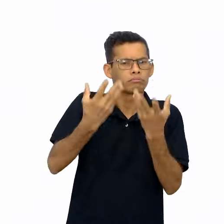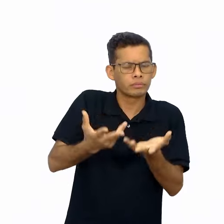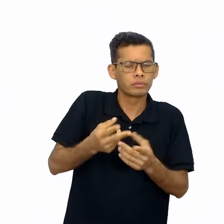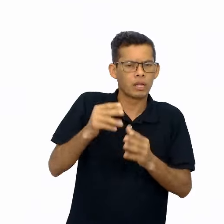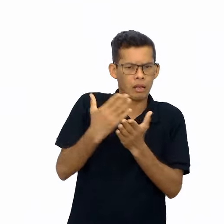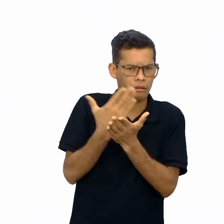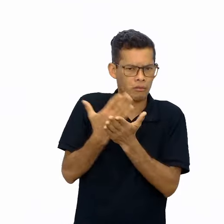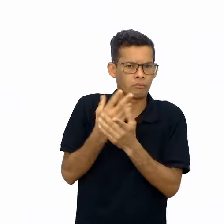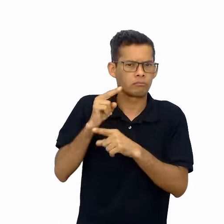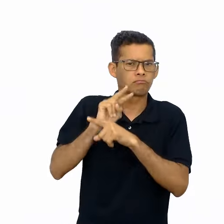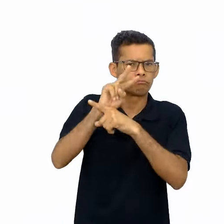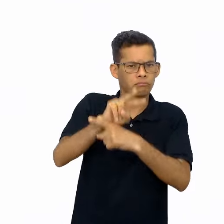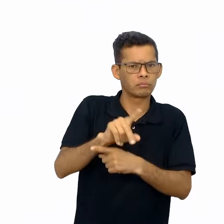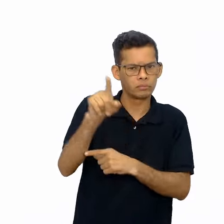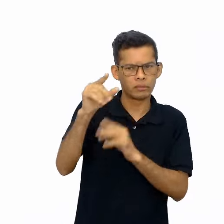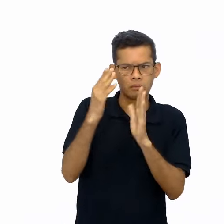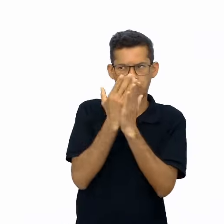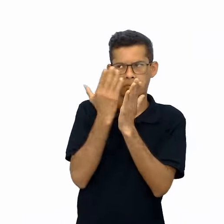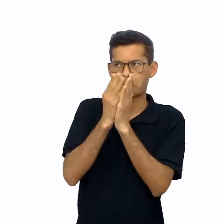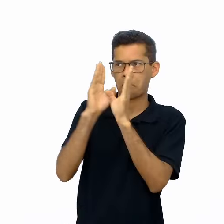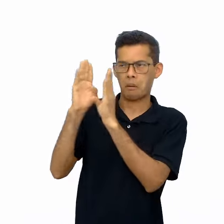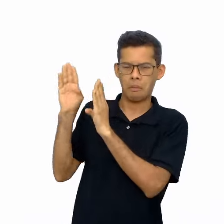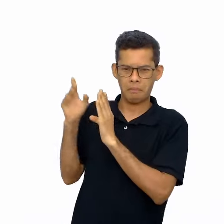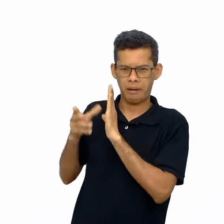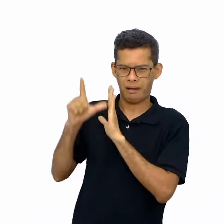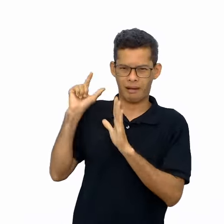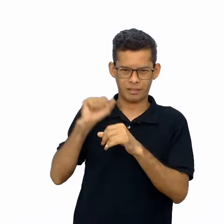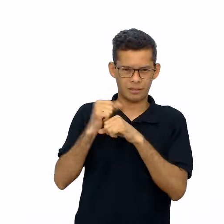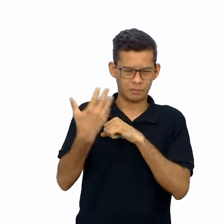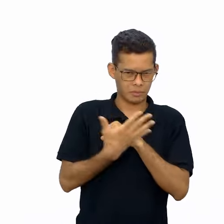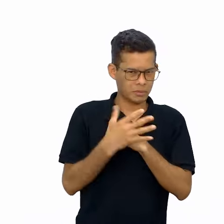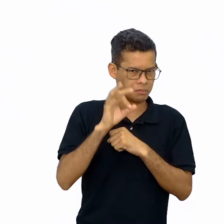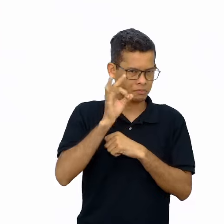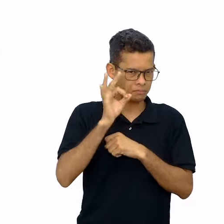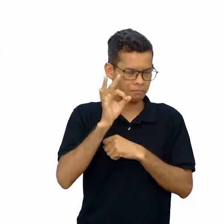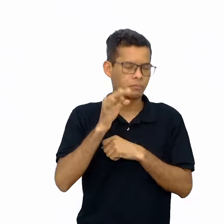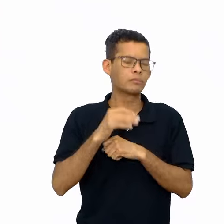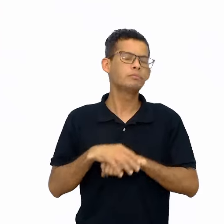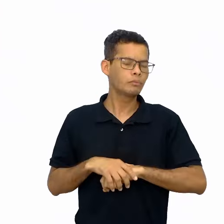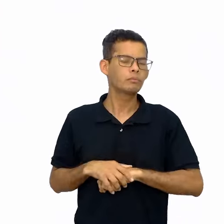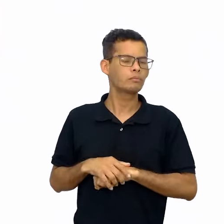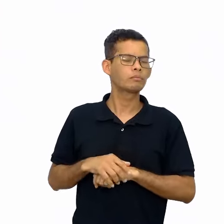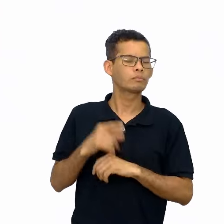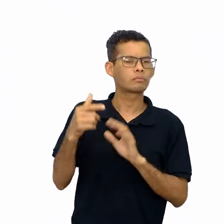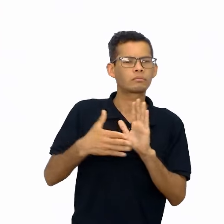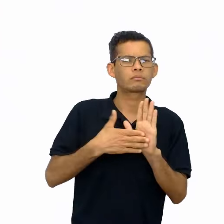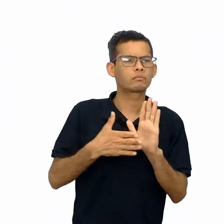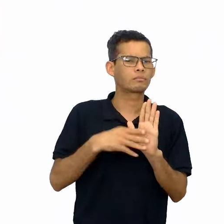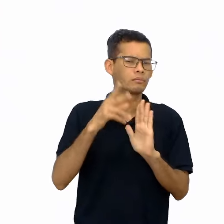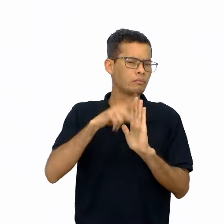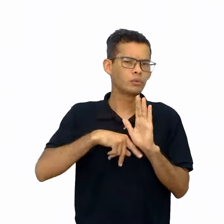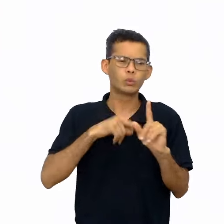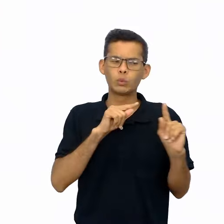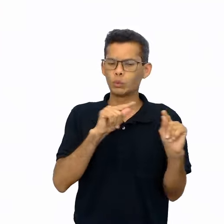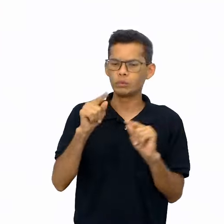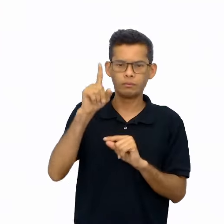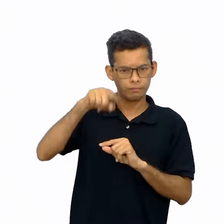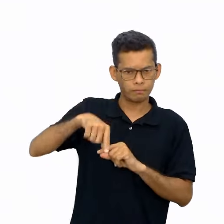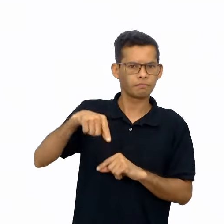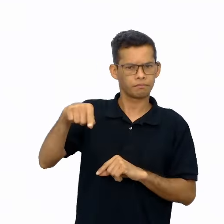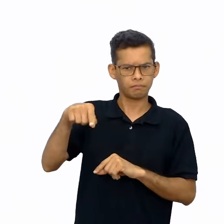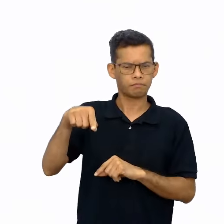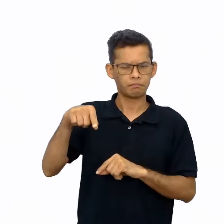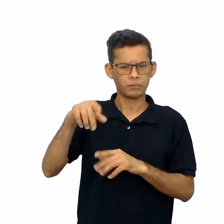livros da biblioteca à época da pandemia, COVID-19, a proposta é que os estudantes tentem ler